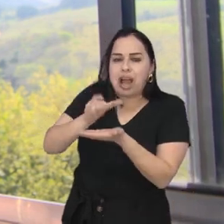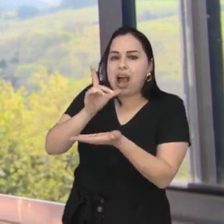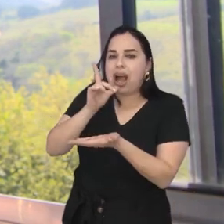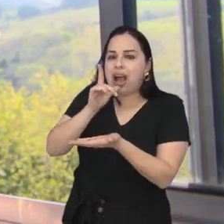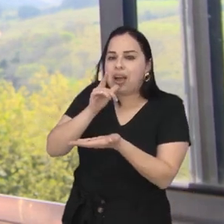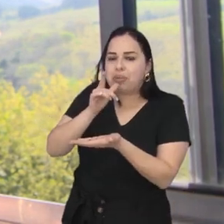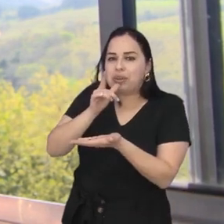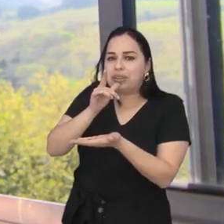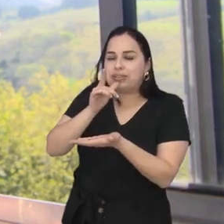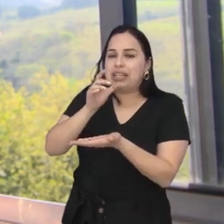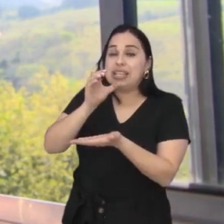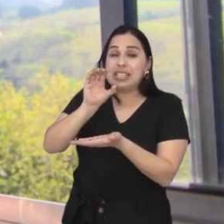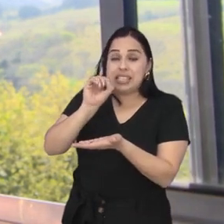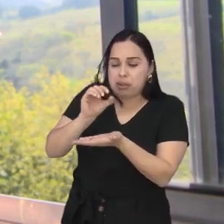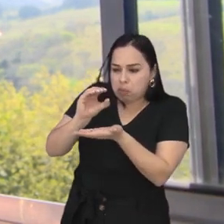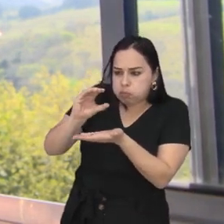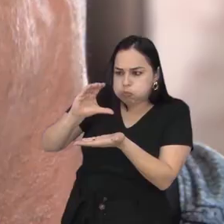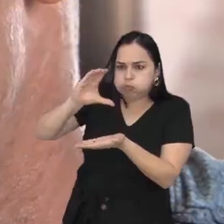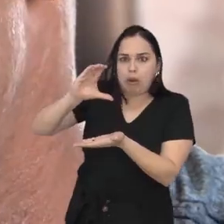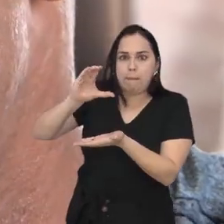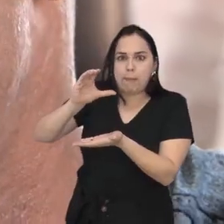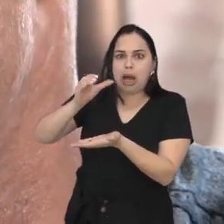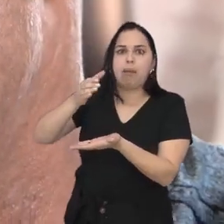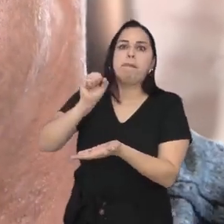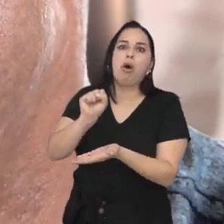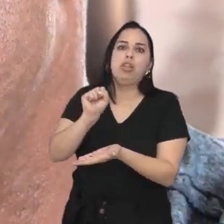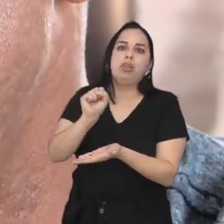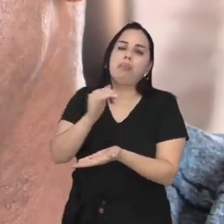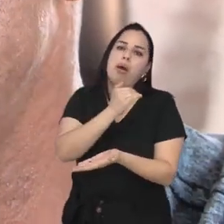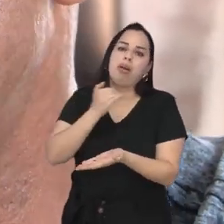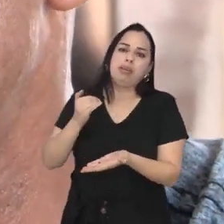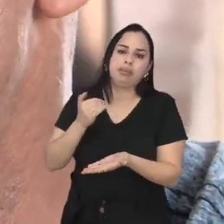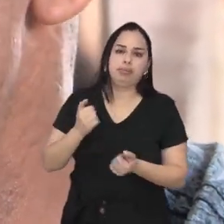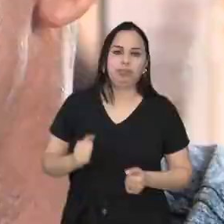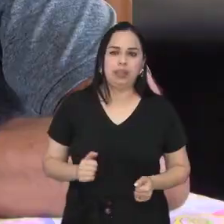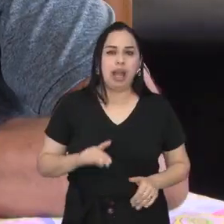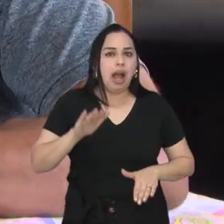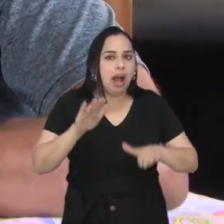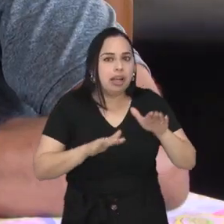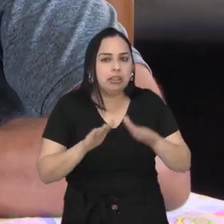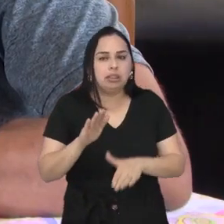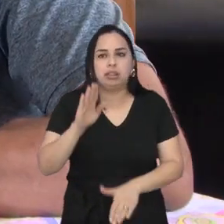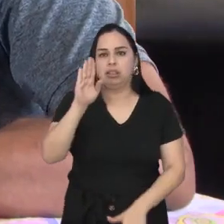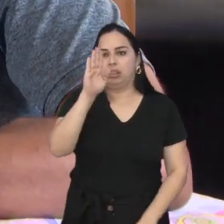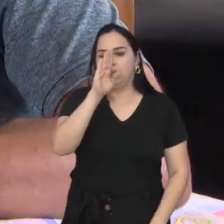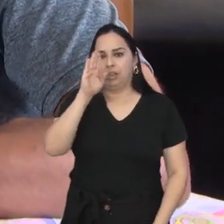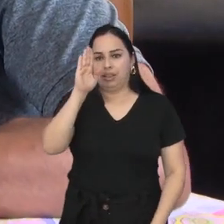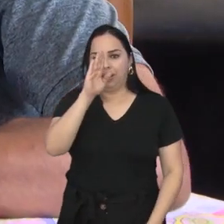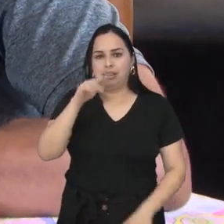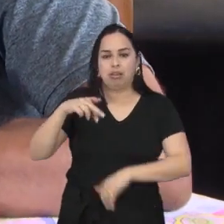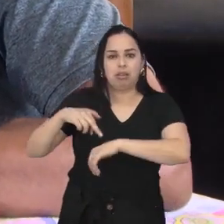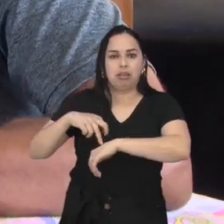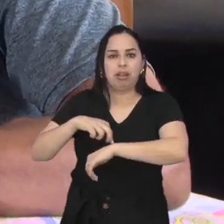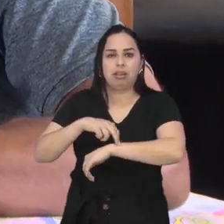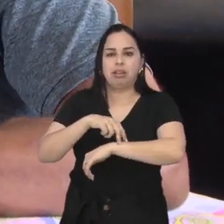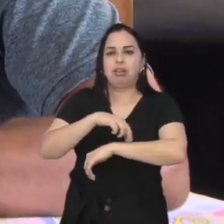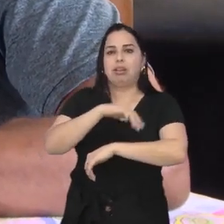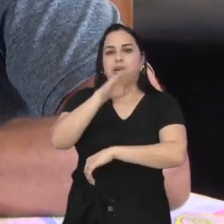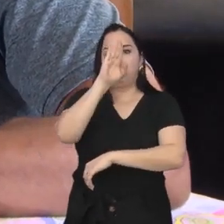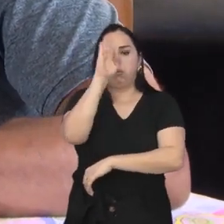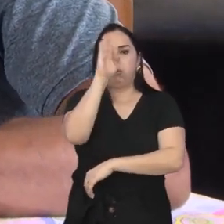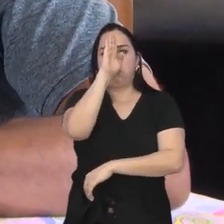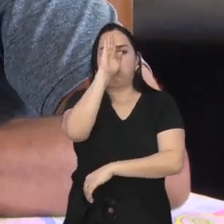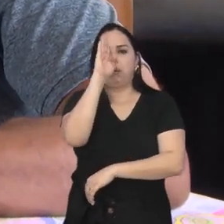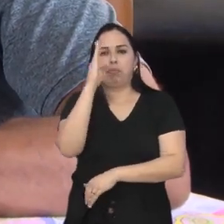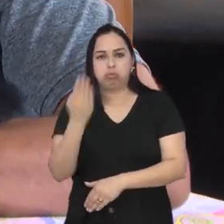por dia. Um copo de água a mais significava risco de morte. Às vezes, quando eu saía, eu chegava até a desmaiar na